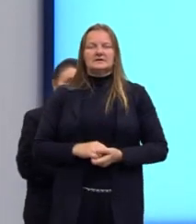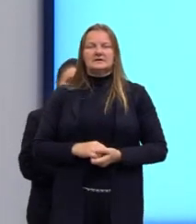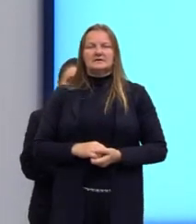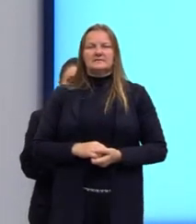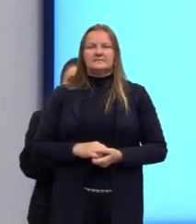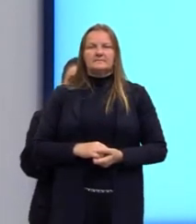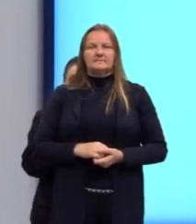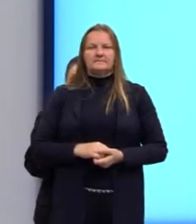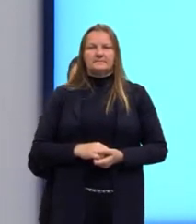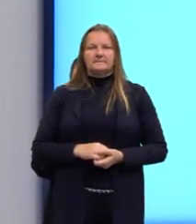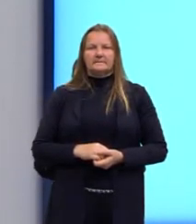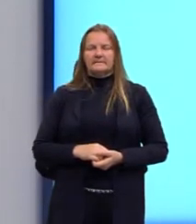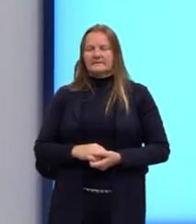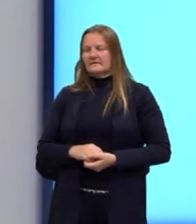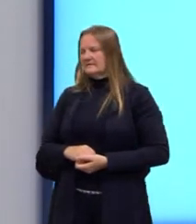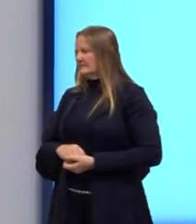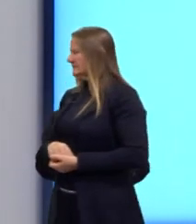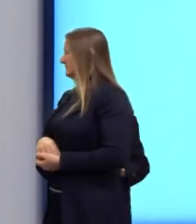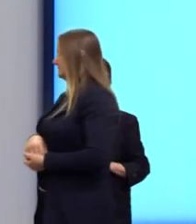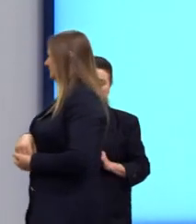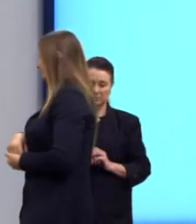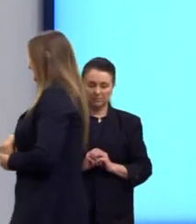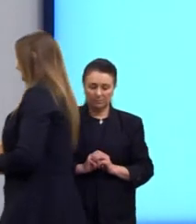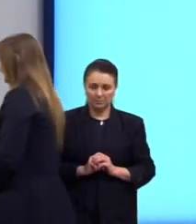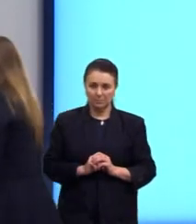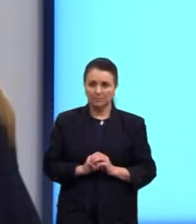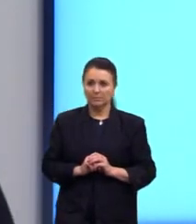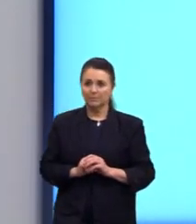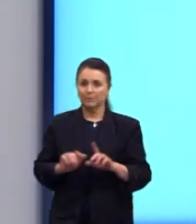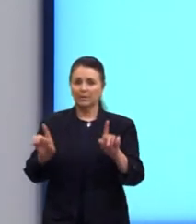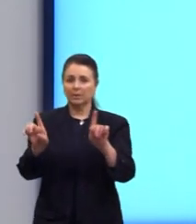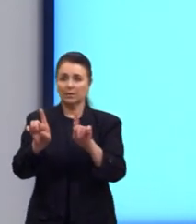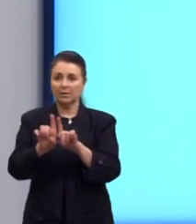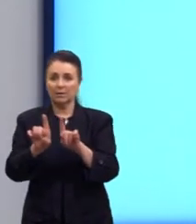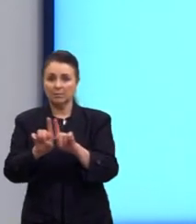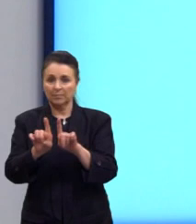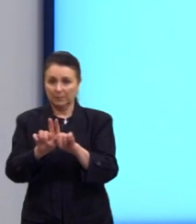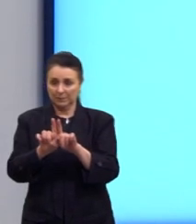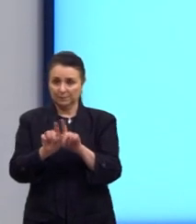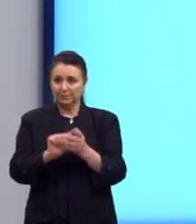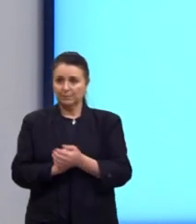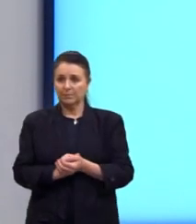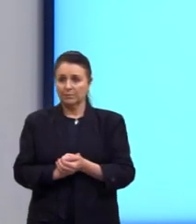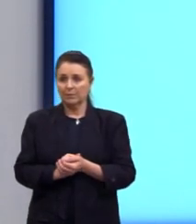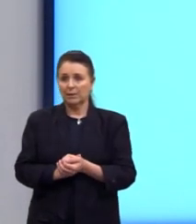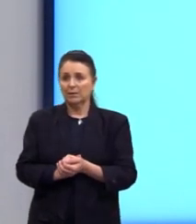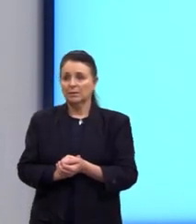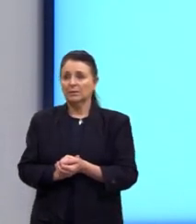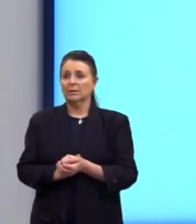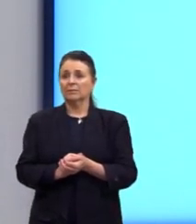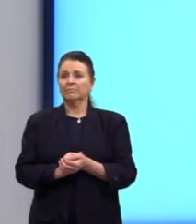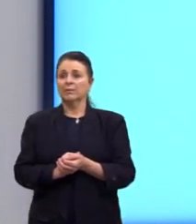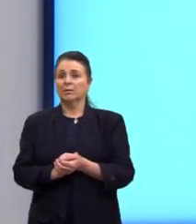que é o e. O also, que é o também. O to, que é o também. O more over, que é o além do mais.